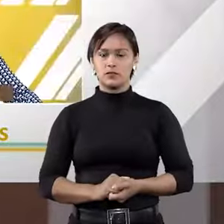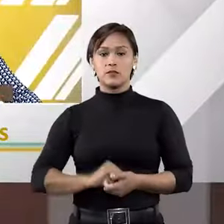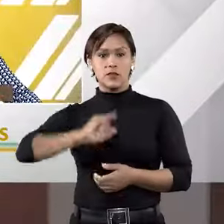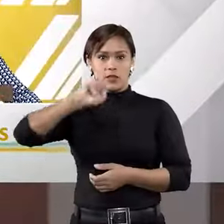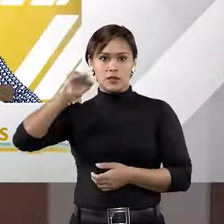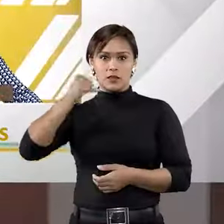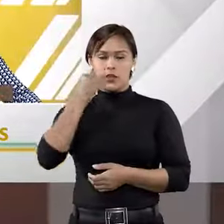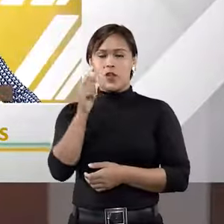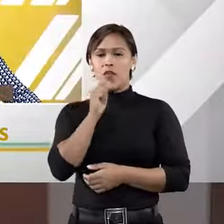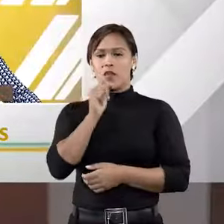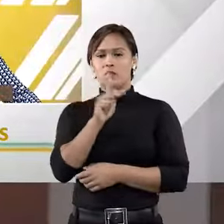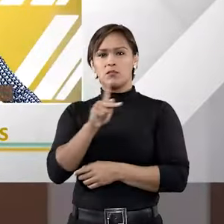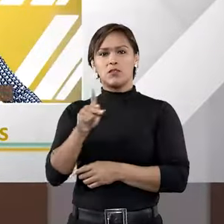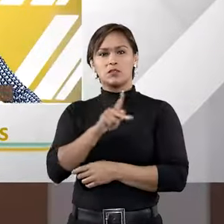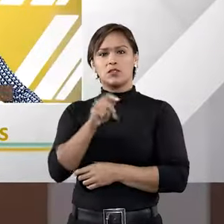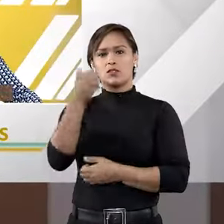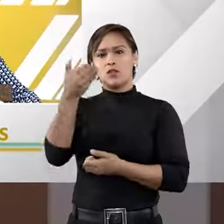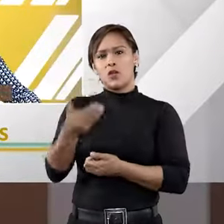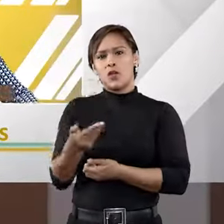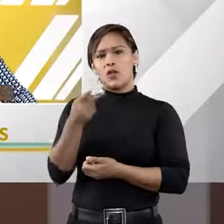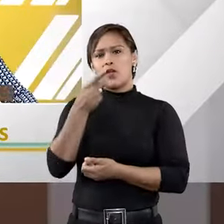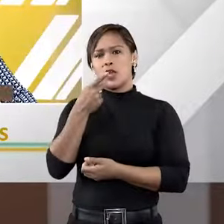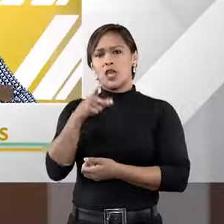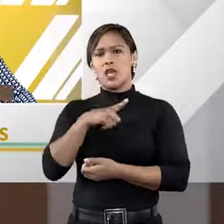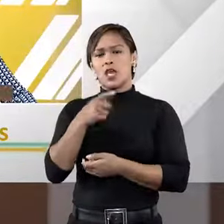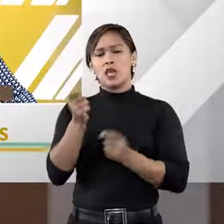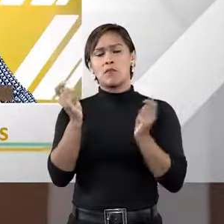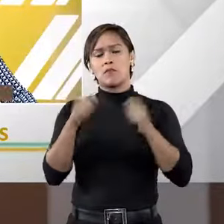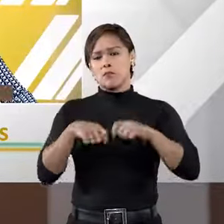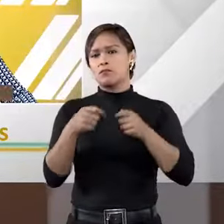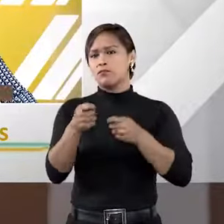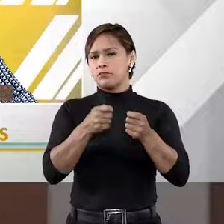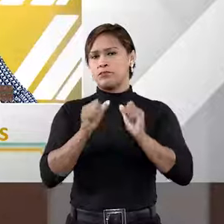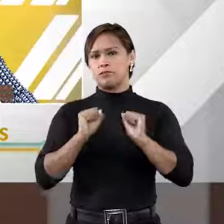Aproveitando ainda, professor Eduardo Talamini, quem é que pode ser árbitro?